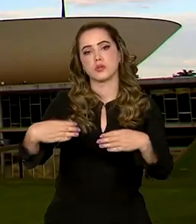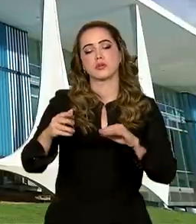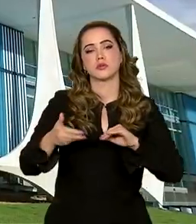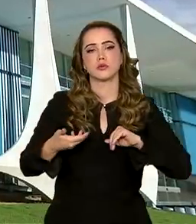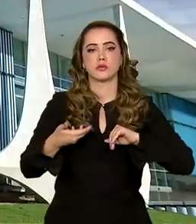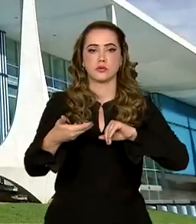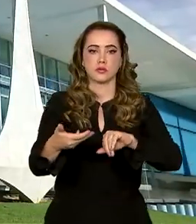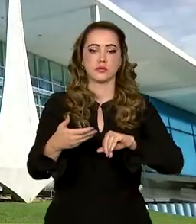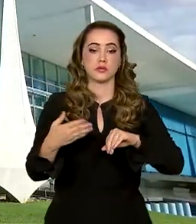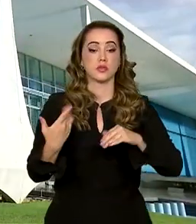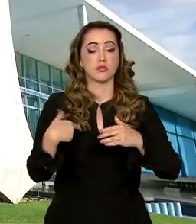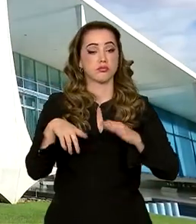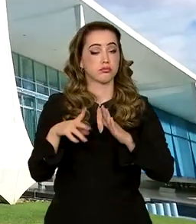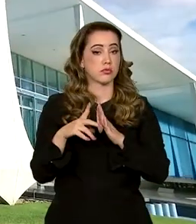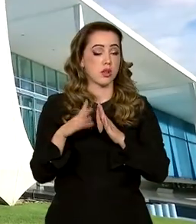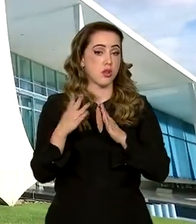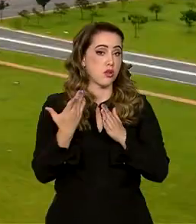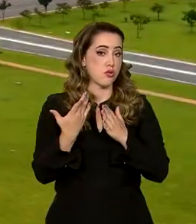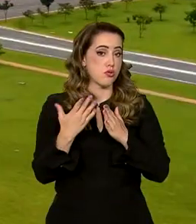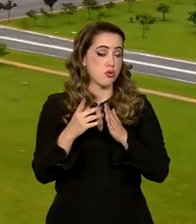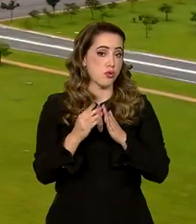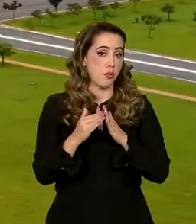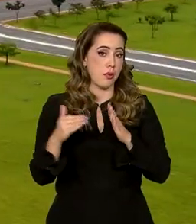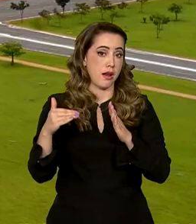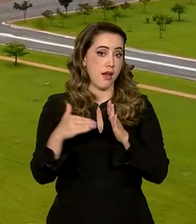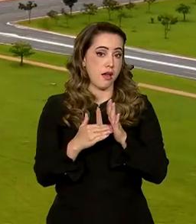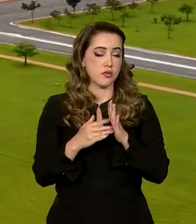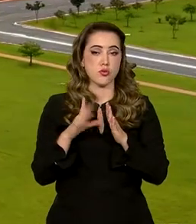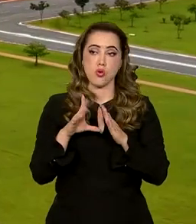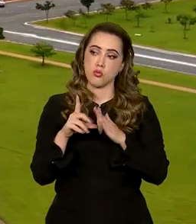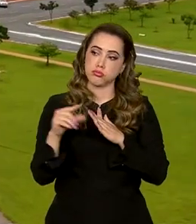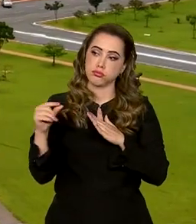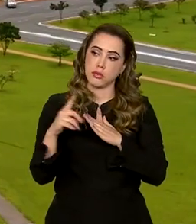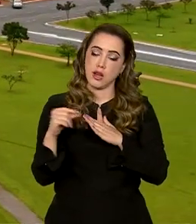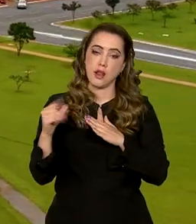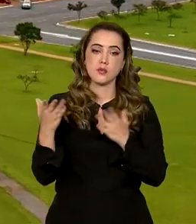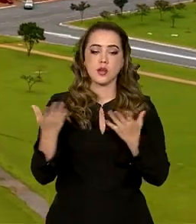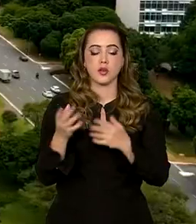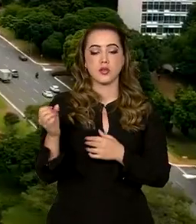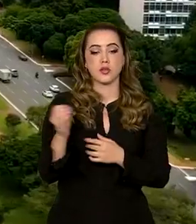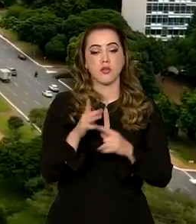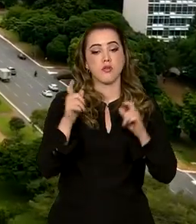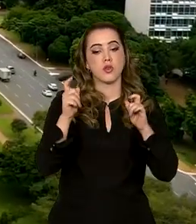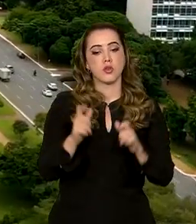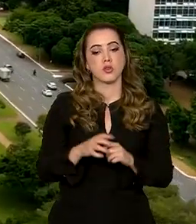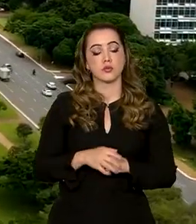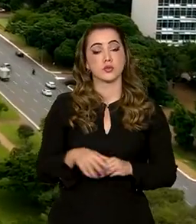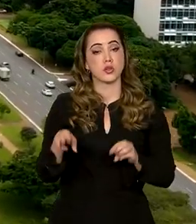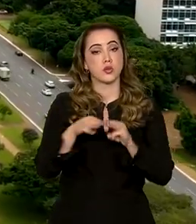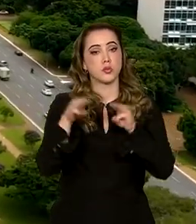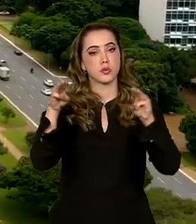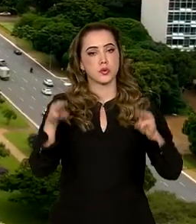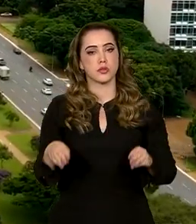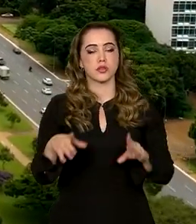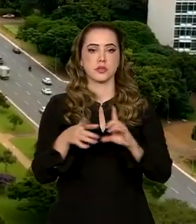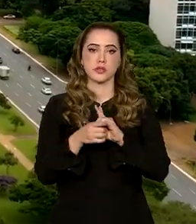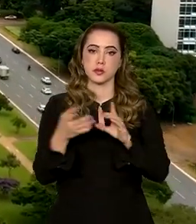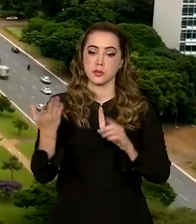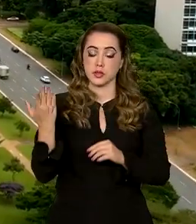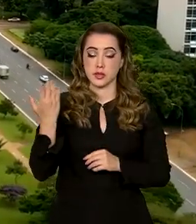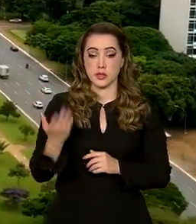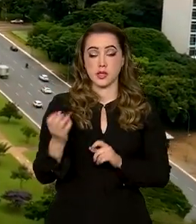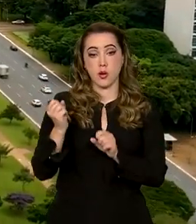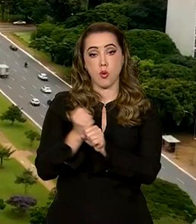congressos, palácios. Agora, a capital ganhará um novo atrativo, o Museu da Democracia,